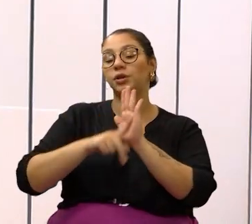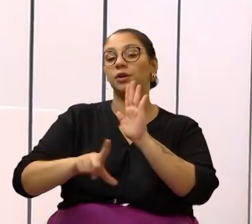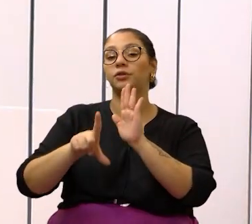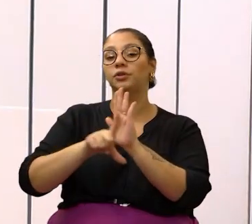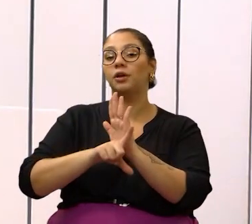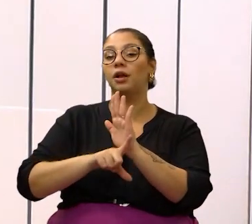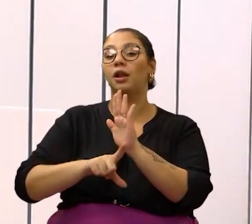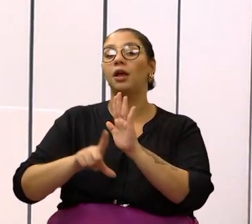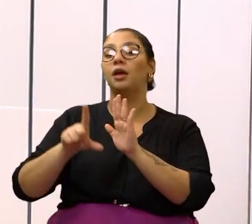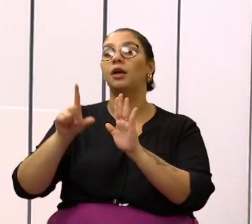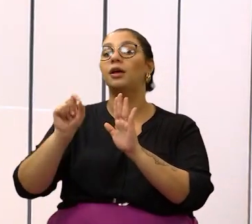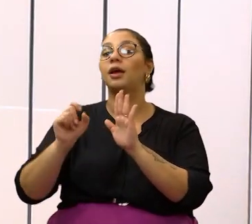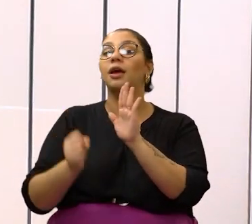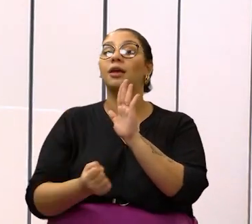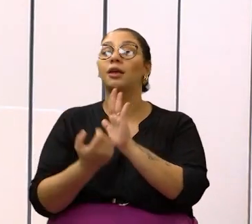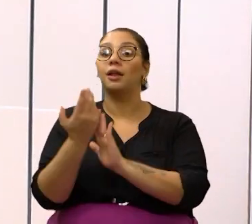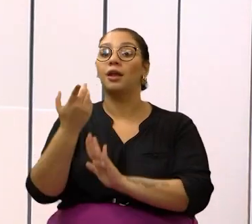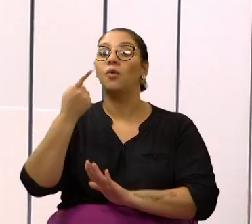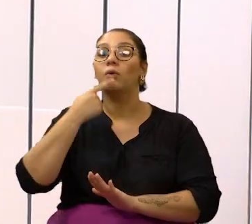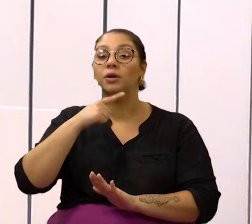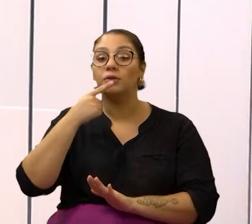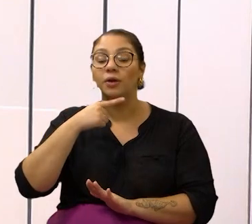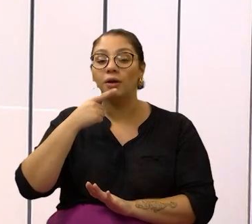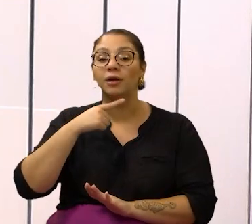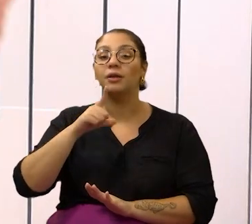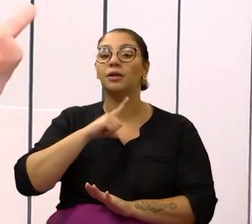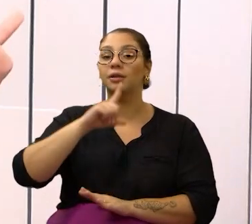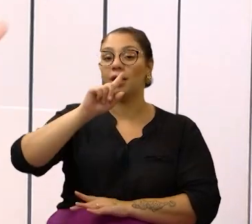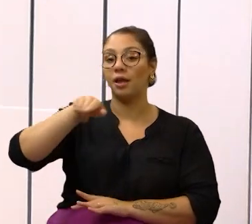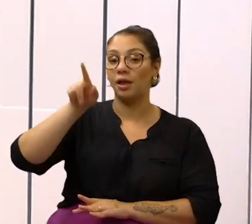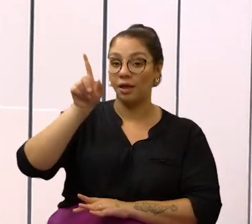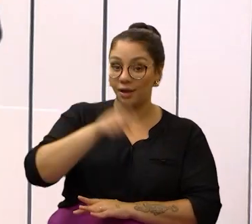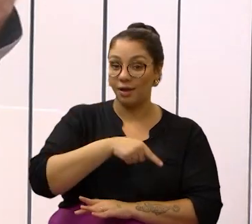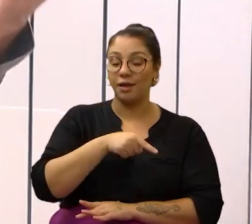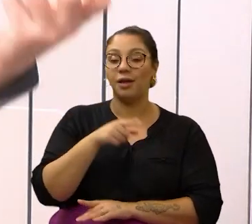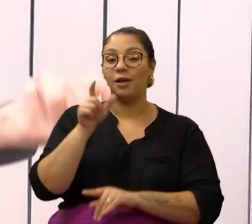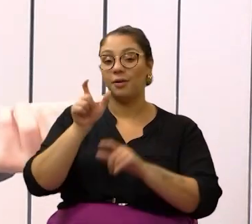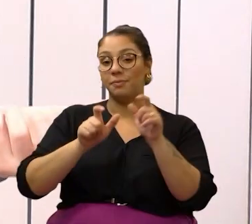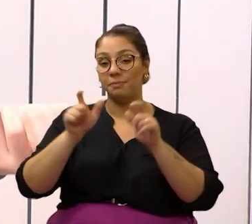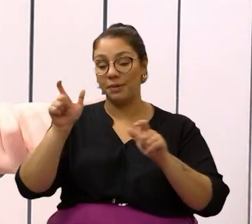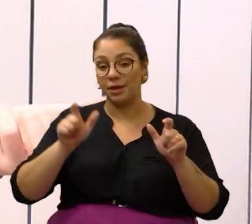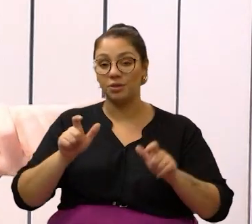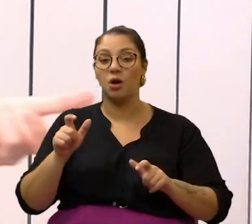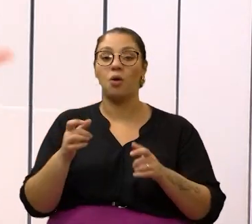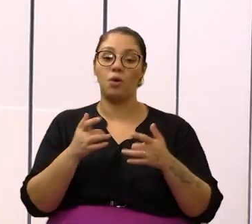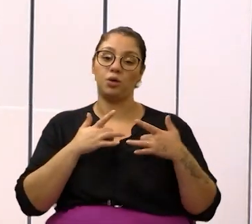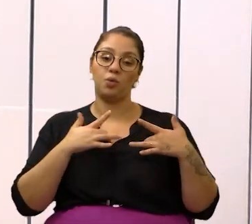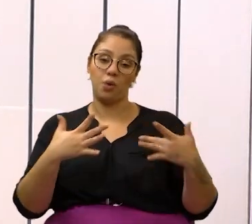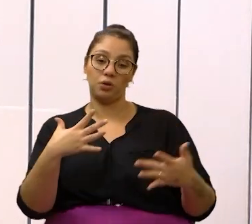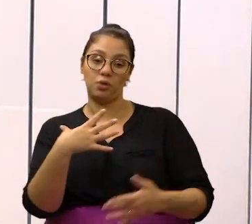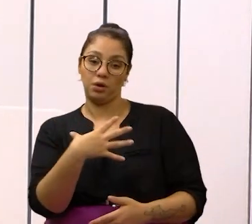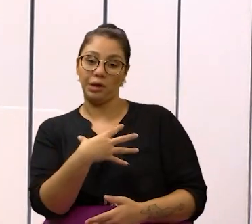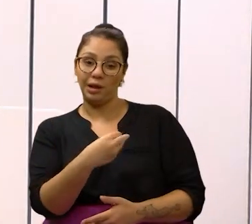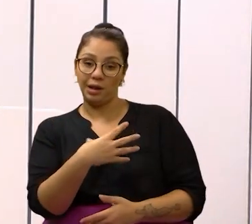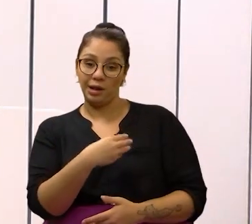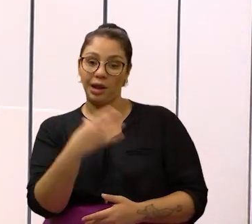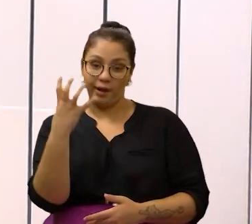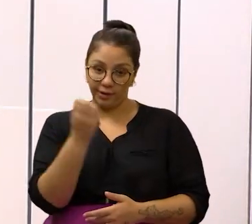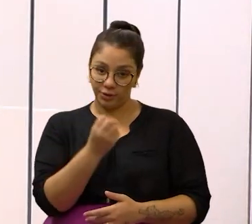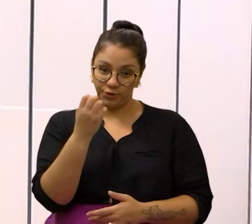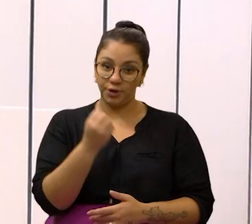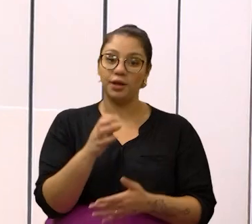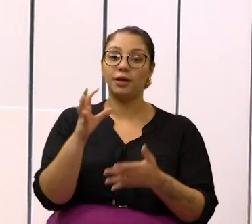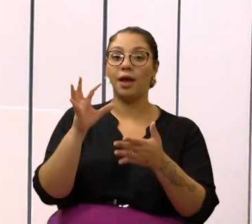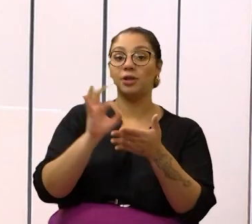o projeto de lei de autoria do vereador Eduardo Magoga, que isenta doadoras de leite materno do pagamento da